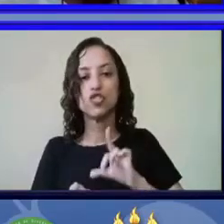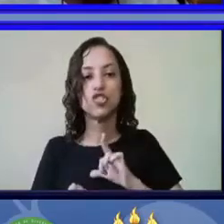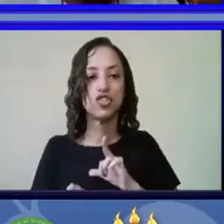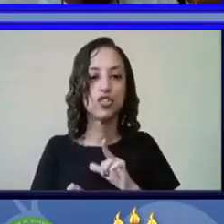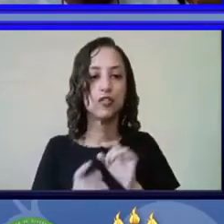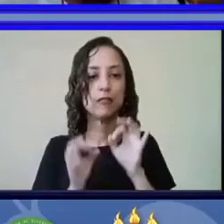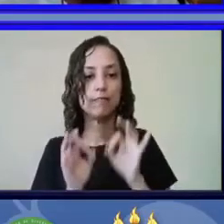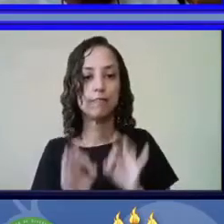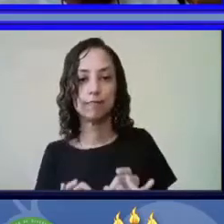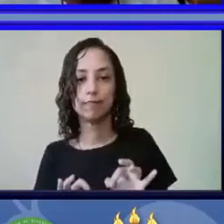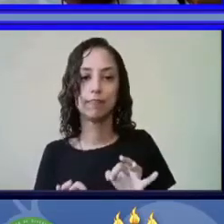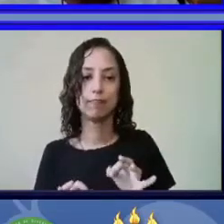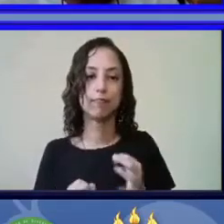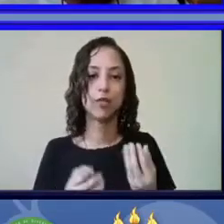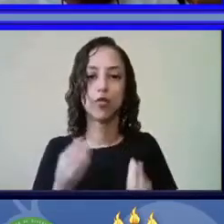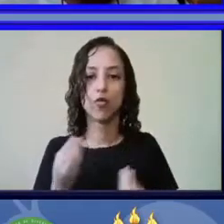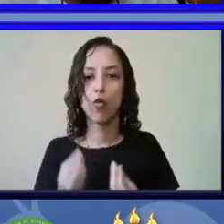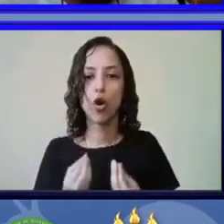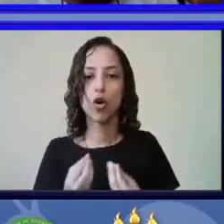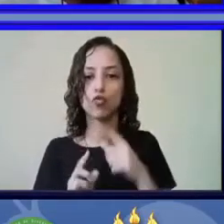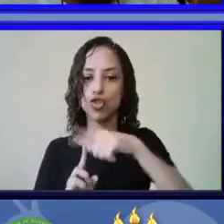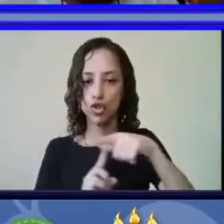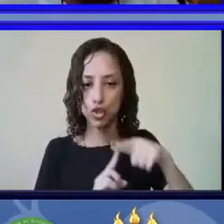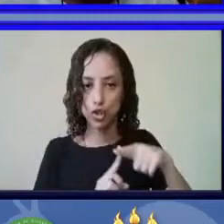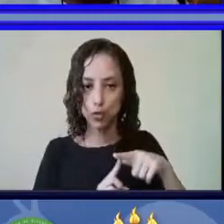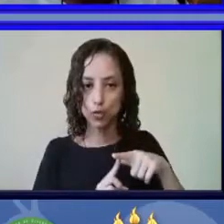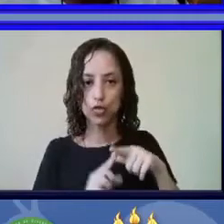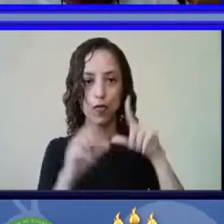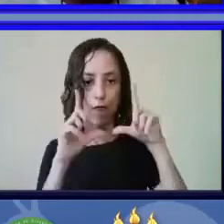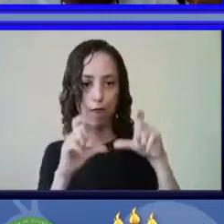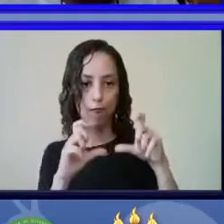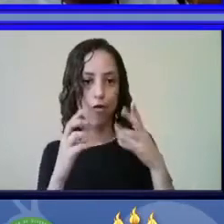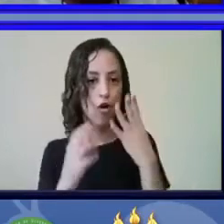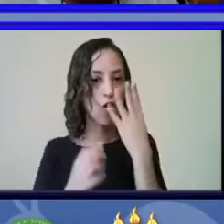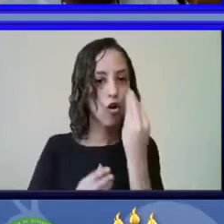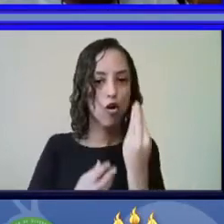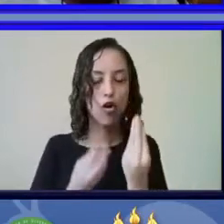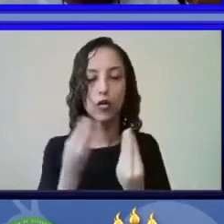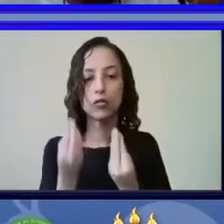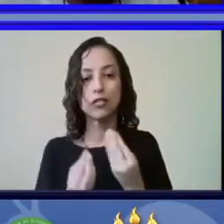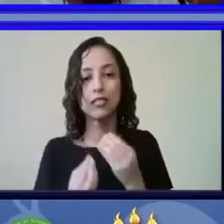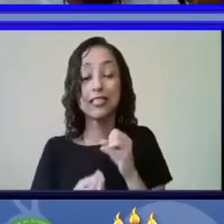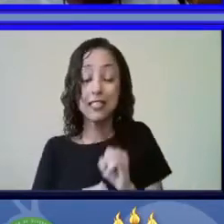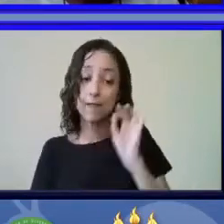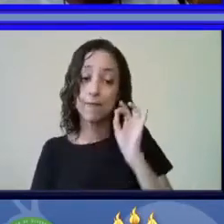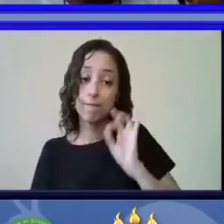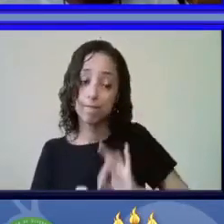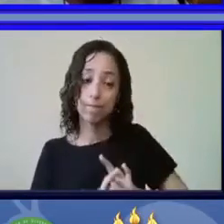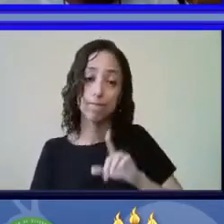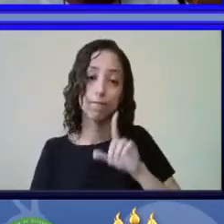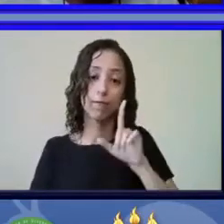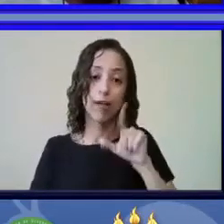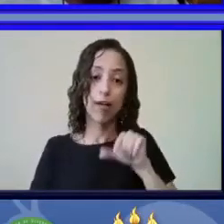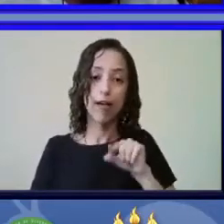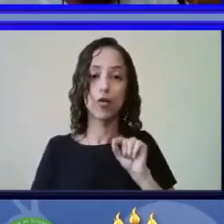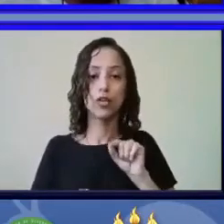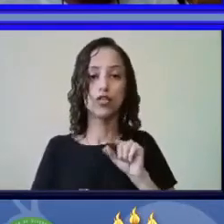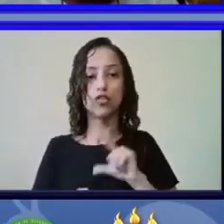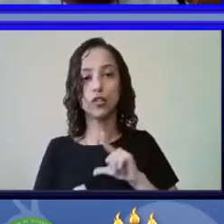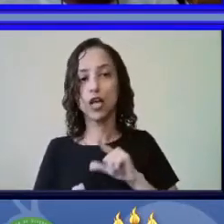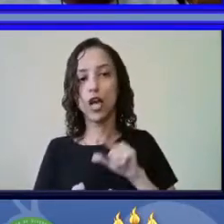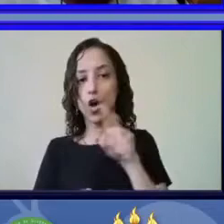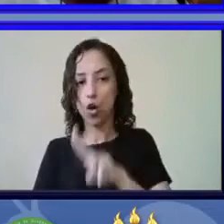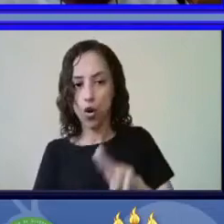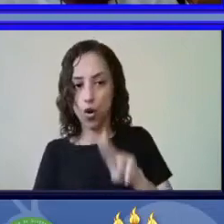confirmar os tipos que foram fotografados, se são realmente aqueles que estão sendo